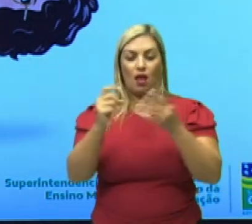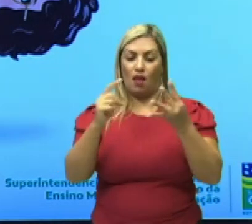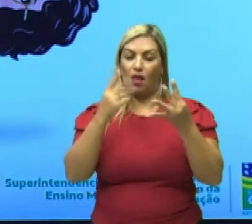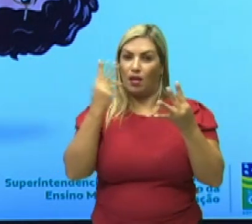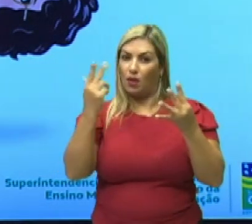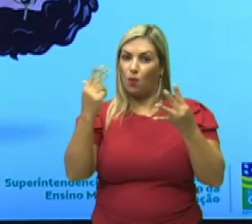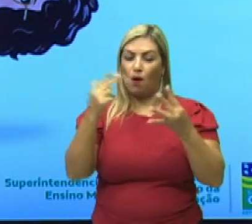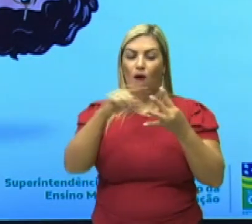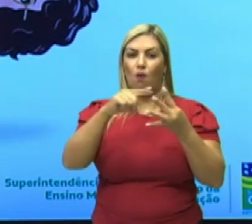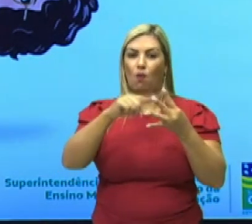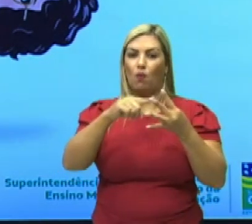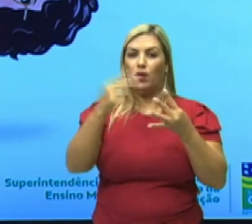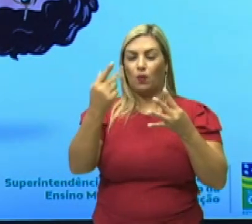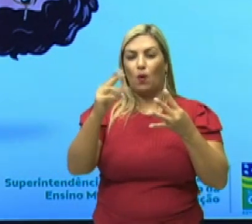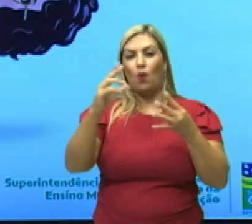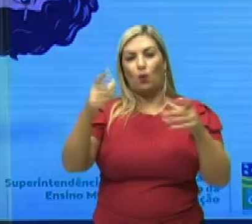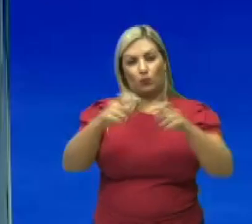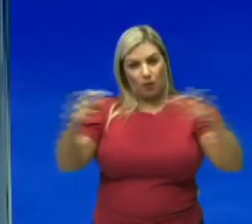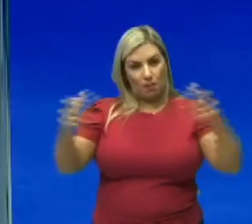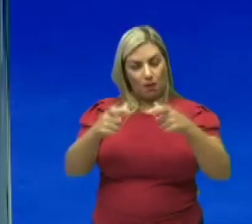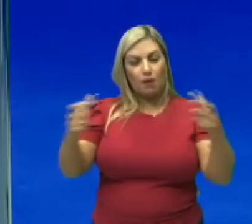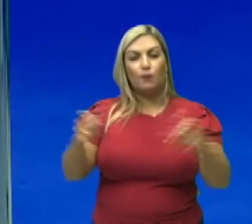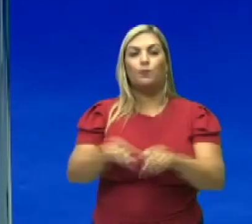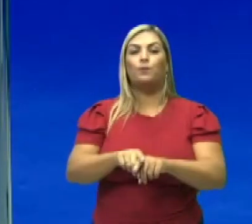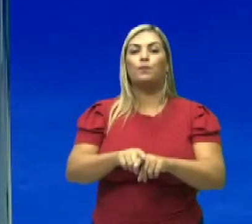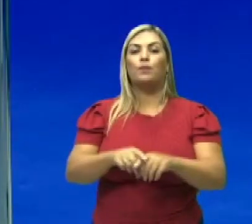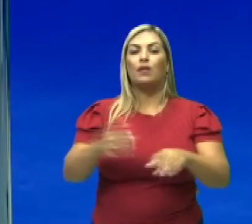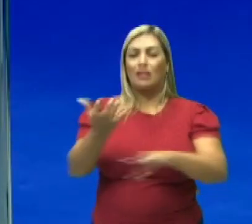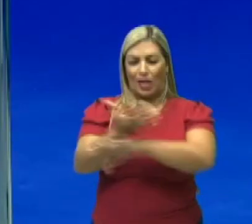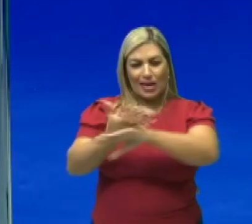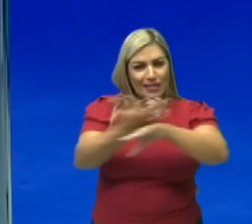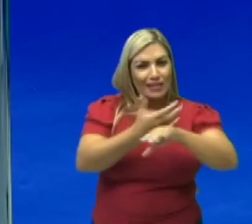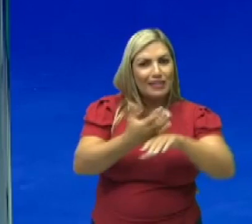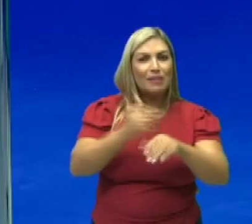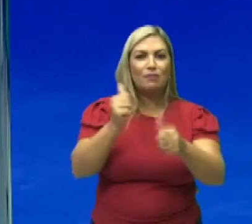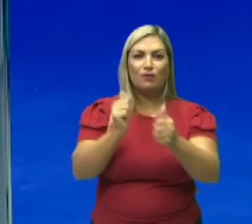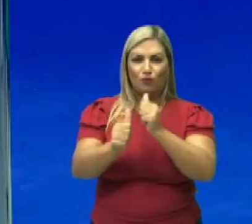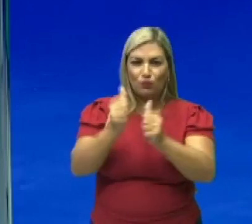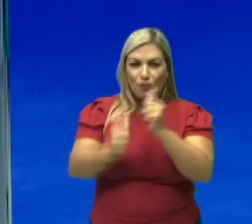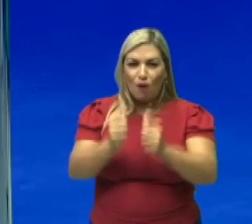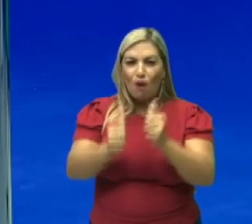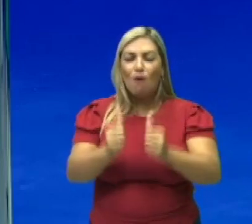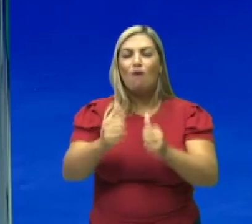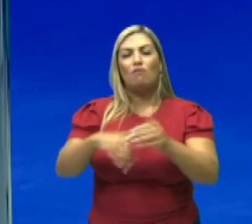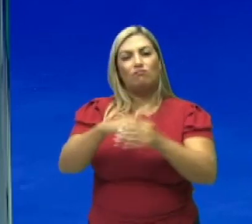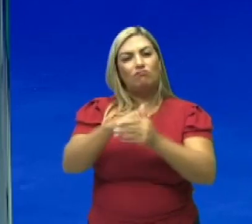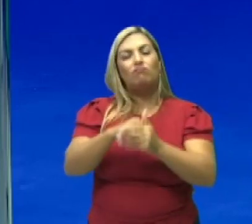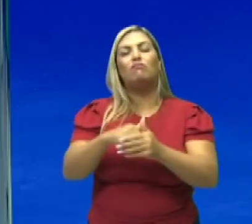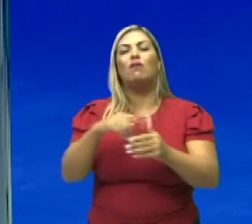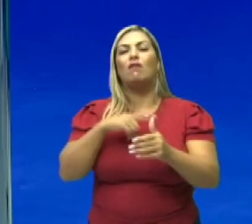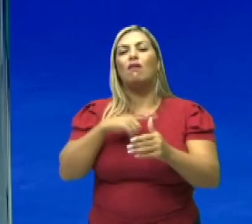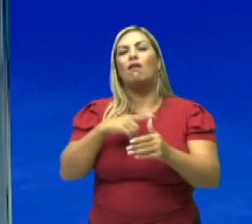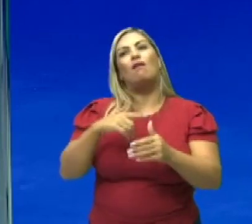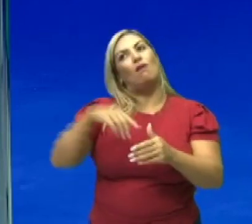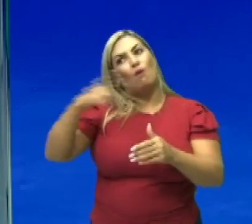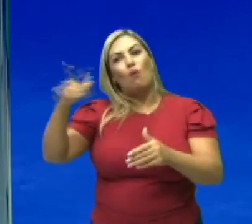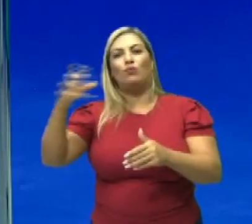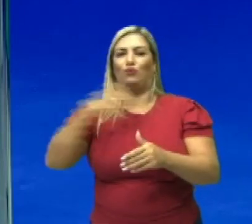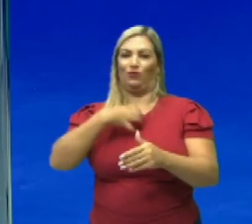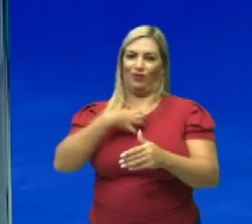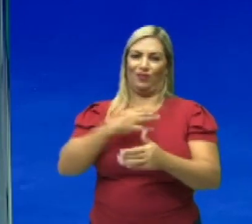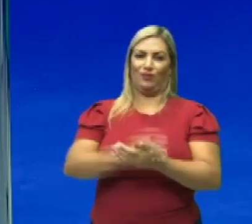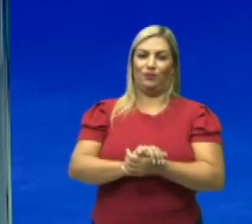falando do futebol de campo, vocês conhecem muito bem, tem o gramado, é um caminho, outro ali é seguido. Cada